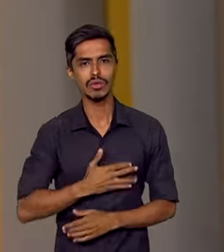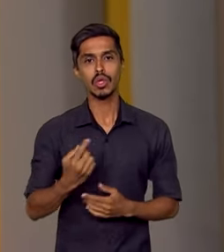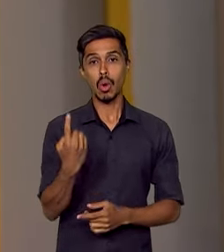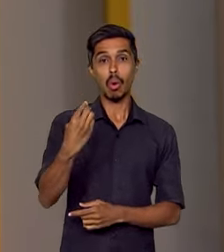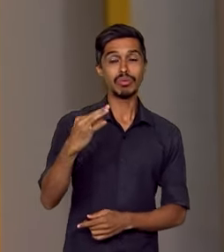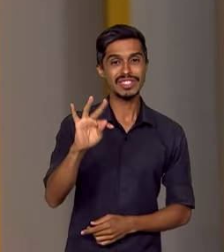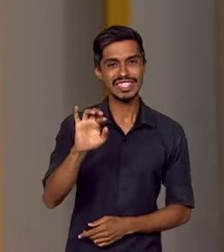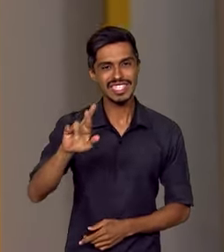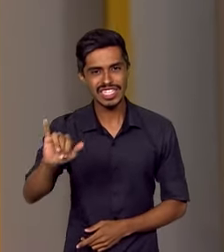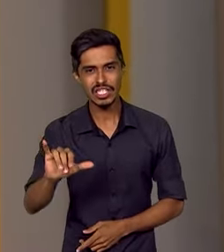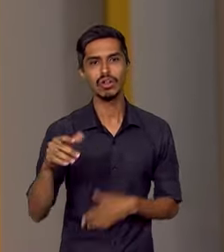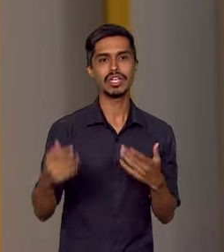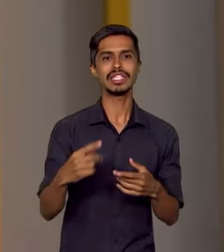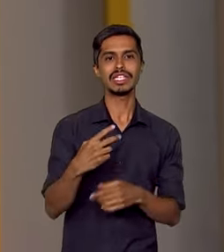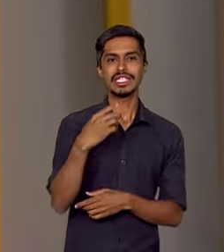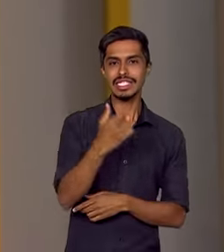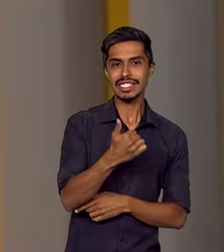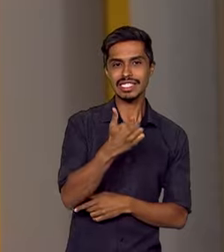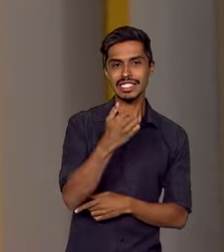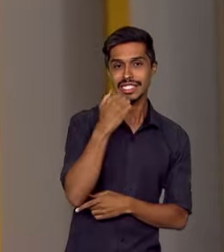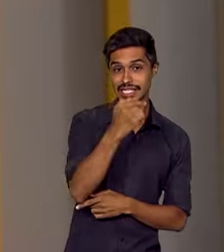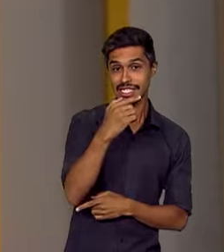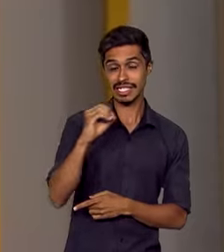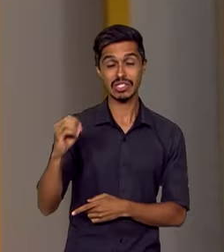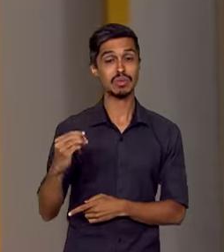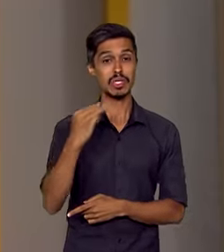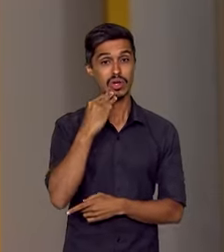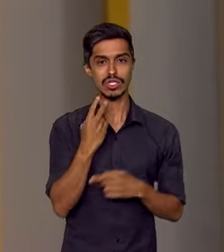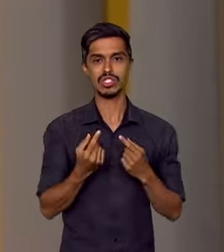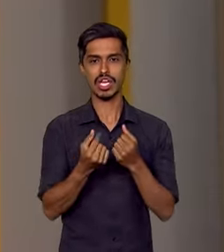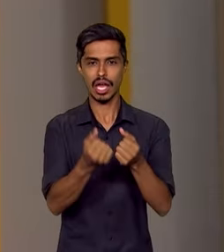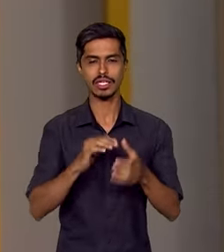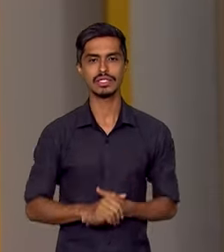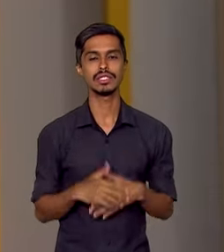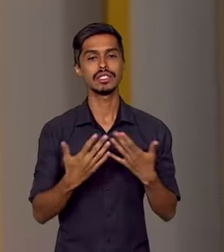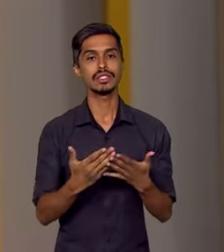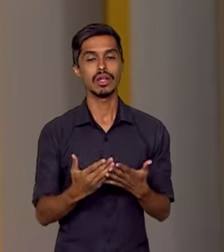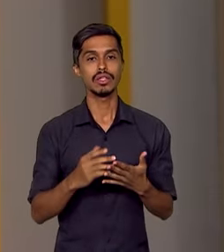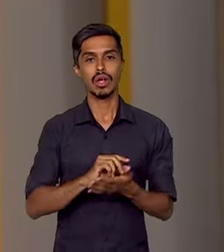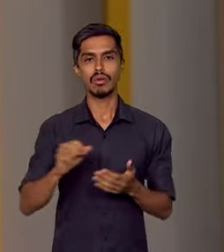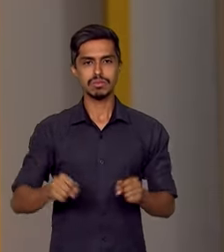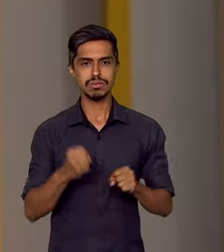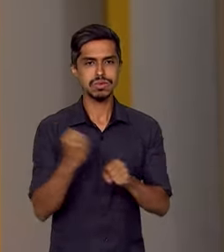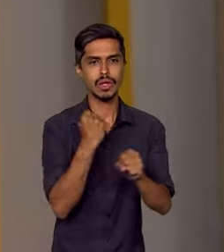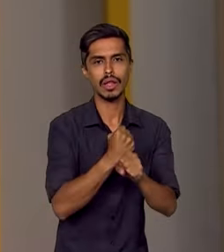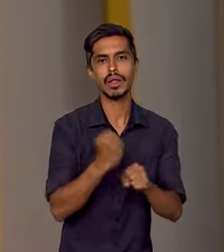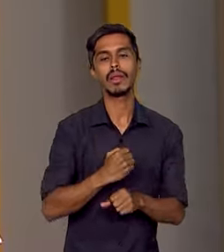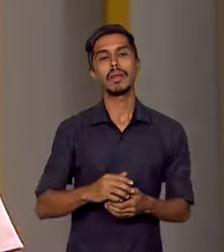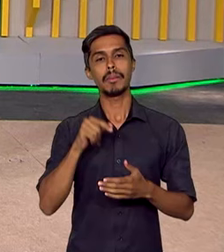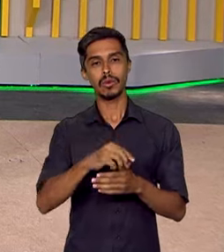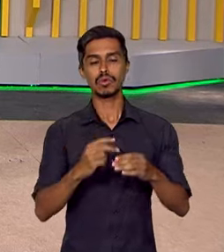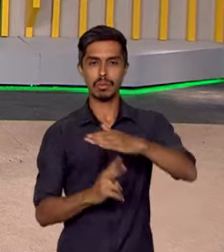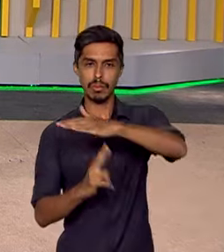,7 trilhão até 2026. Entre as obras previstas está a construção da ponte Brasil